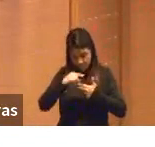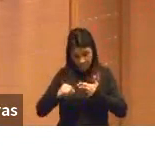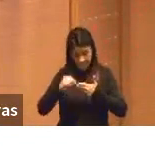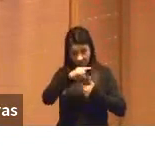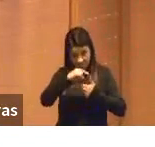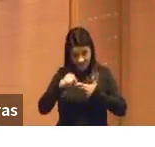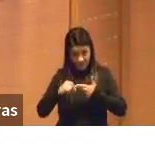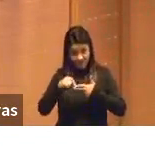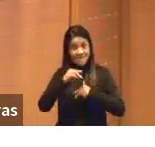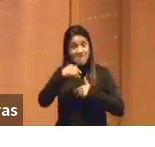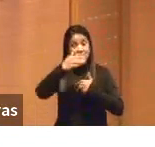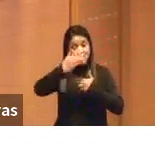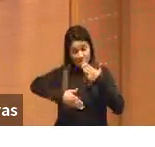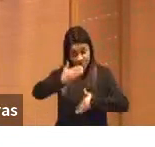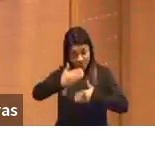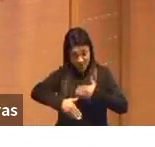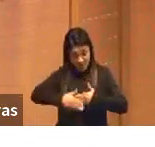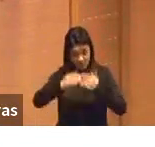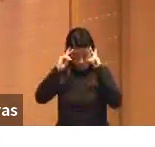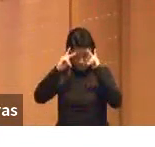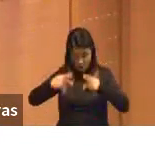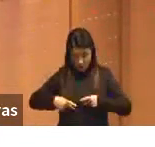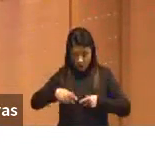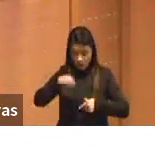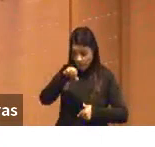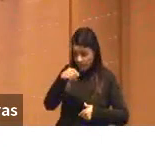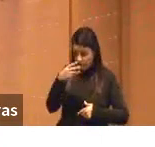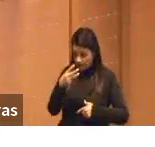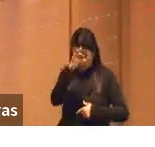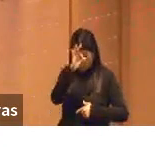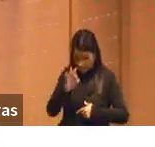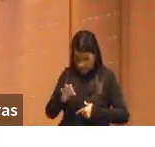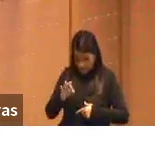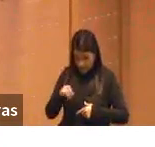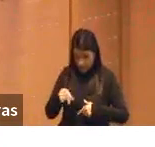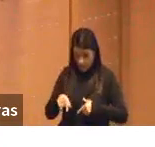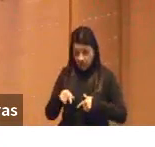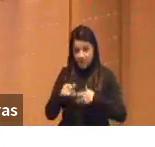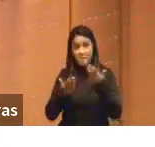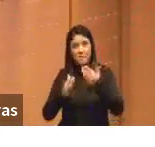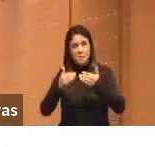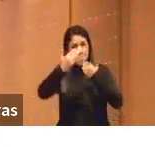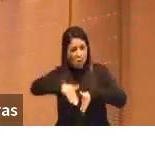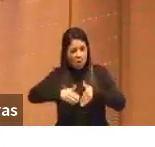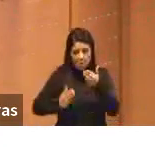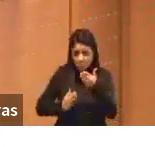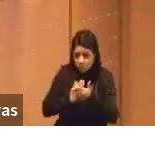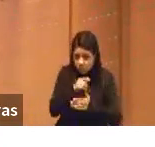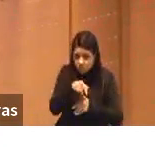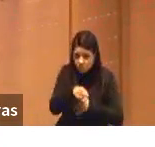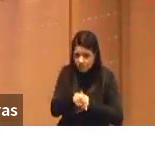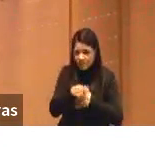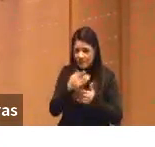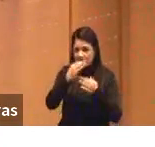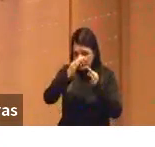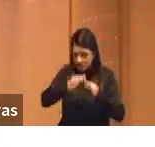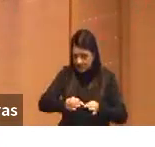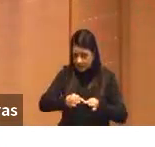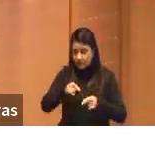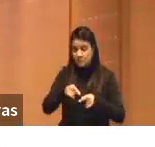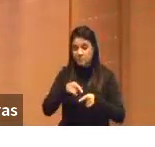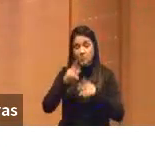ser humano que mais acertou, acertou 93% da prova, em média, os seres humanos ali que fazem essa prova,